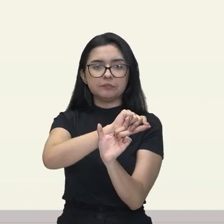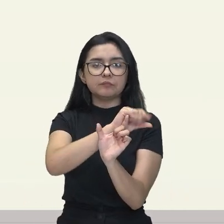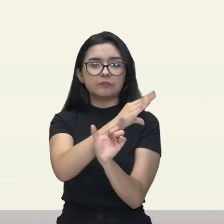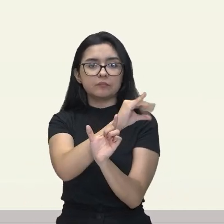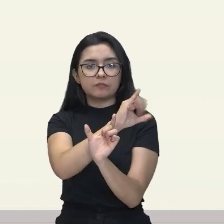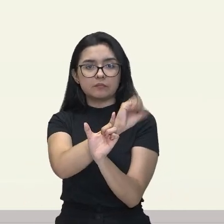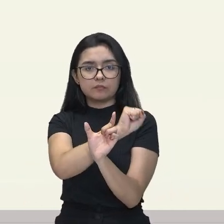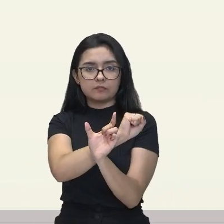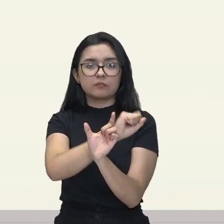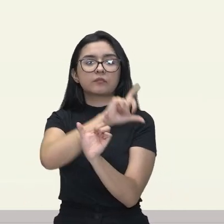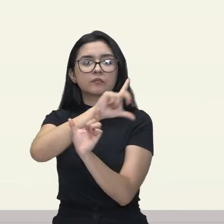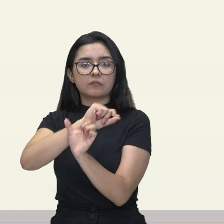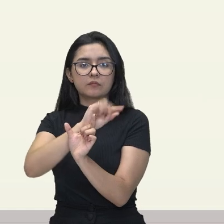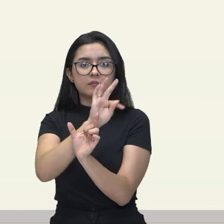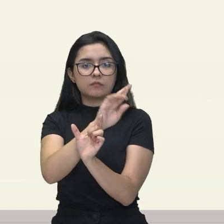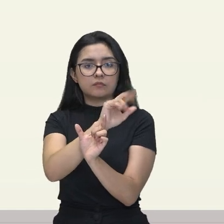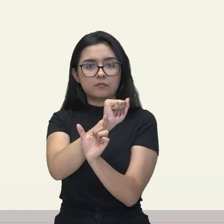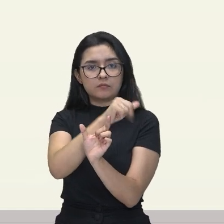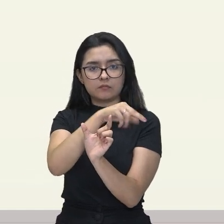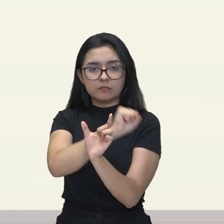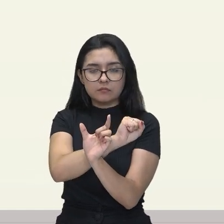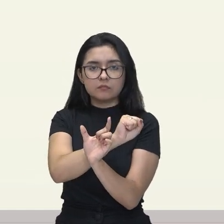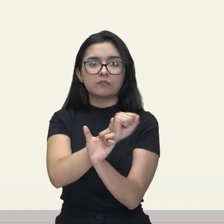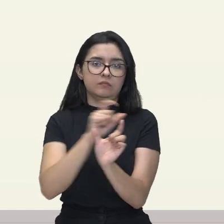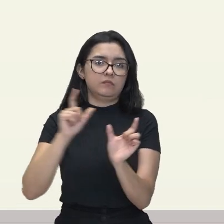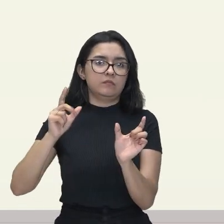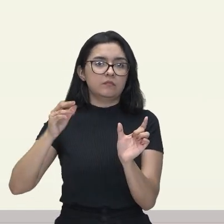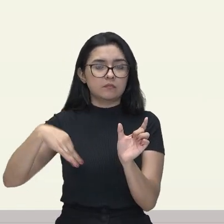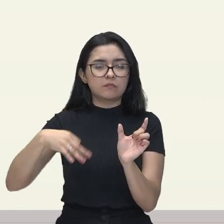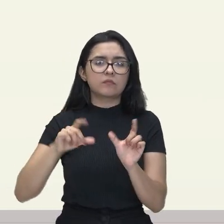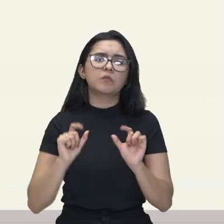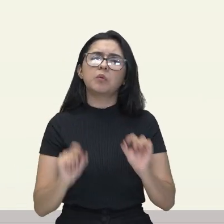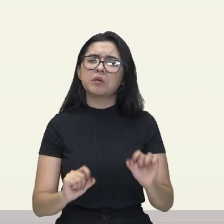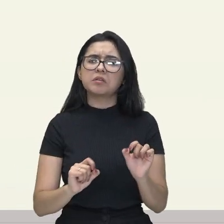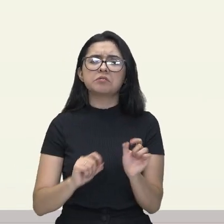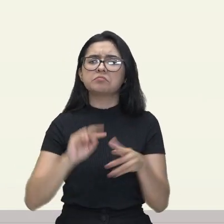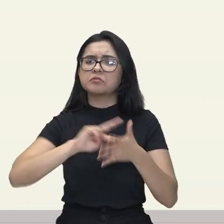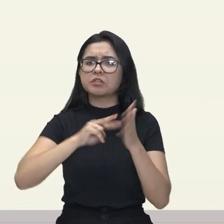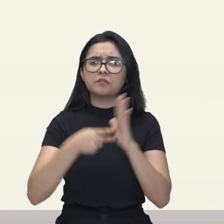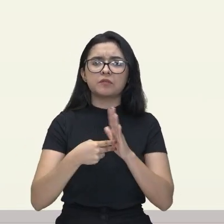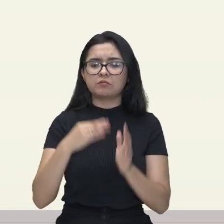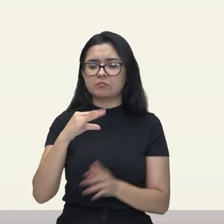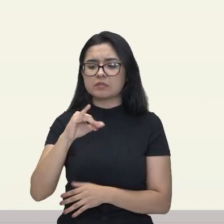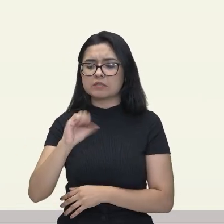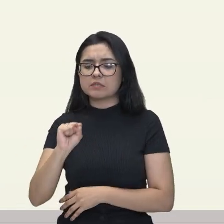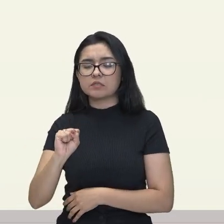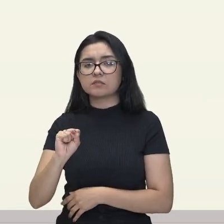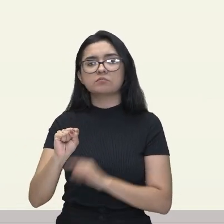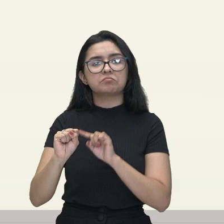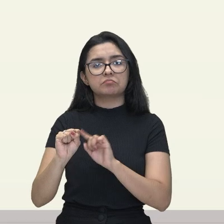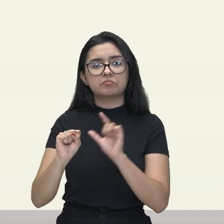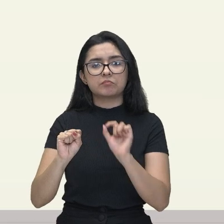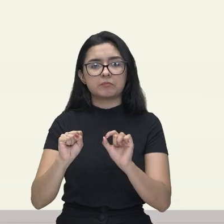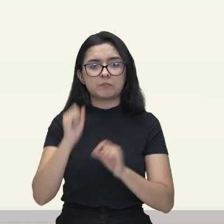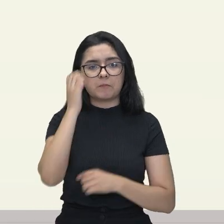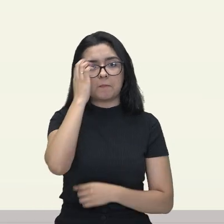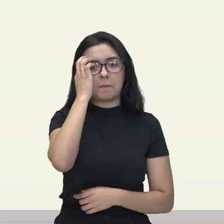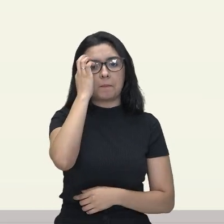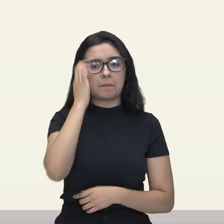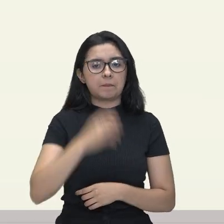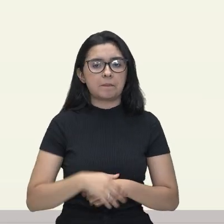prefixo trans, tá? O que é o prefixo cis? O prefixo cis,